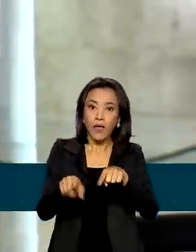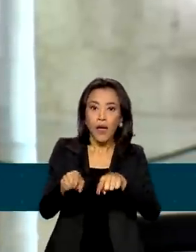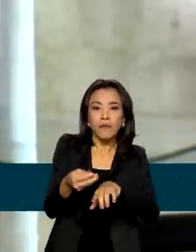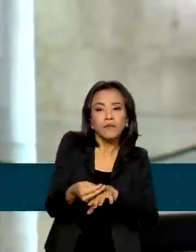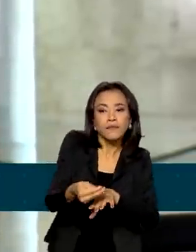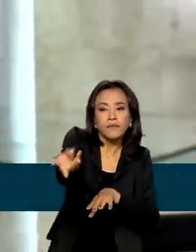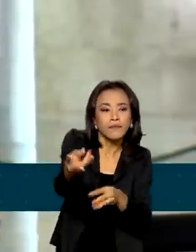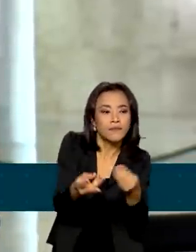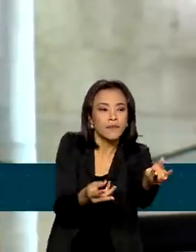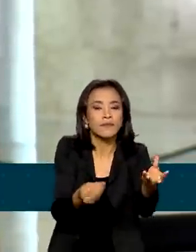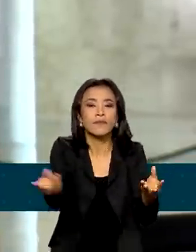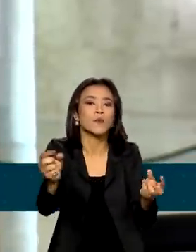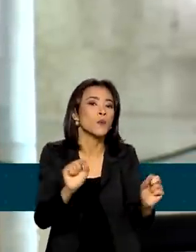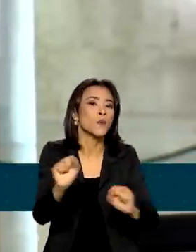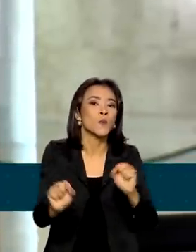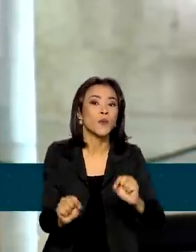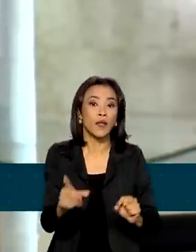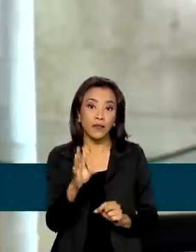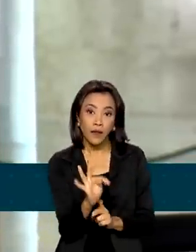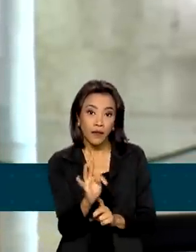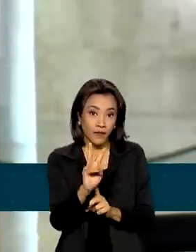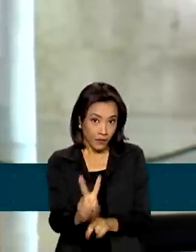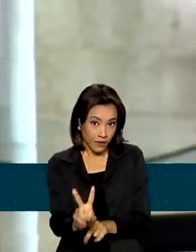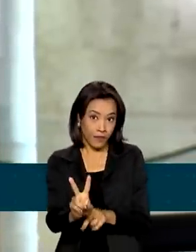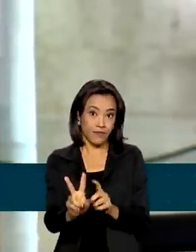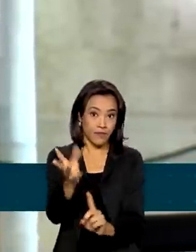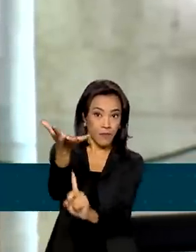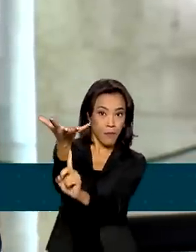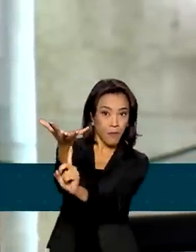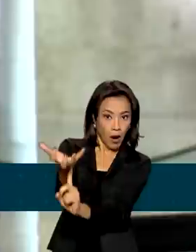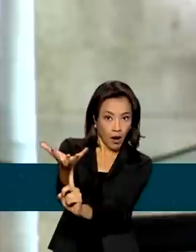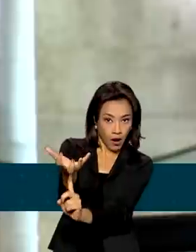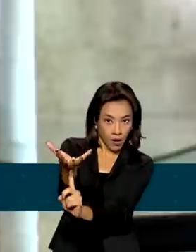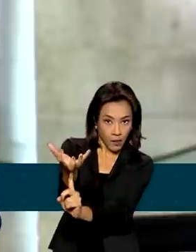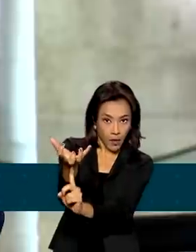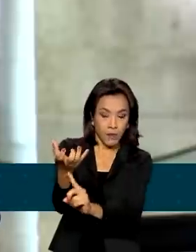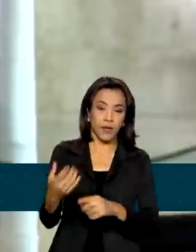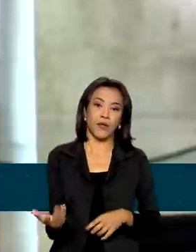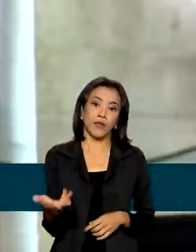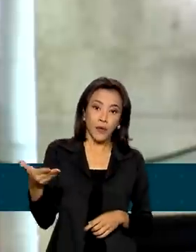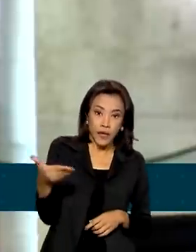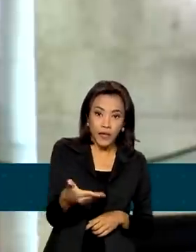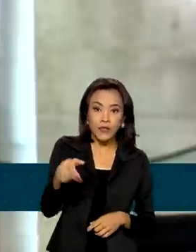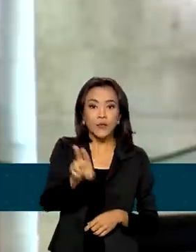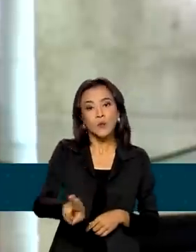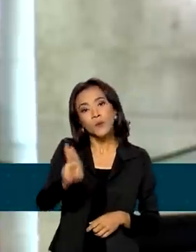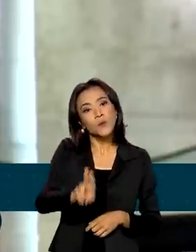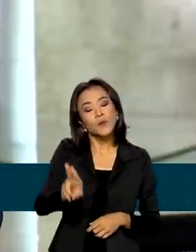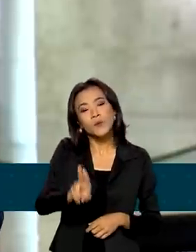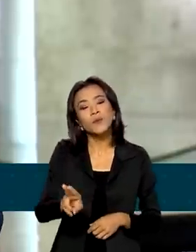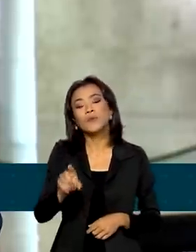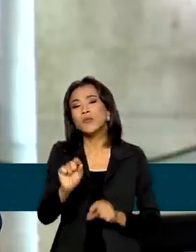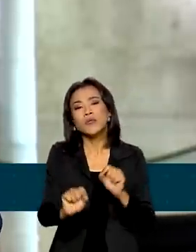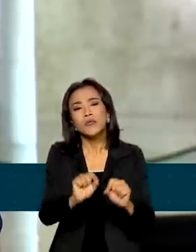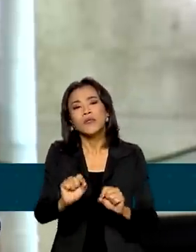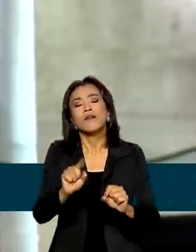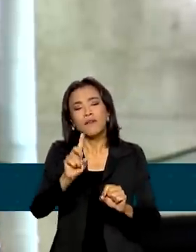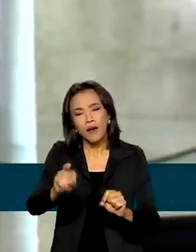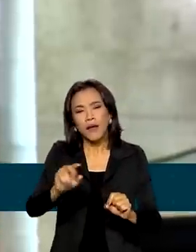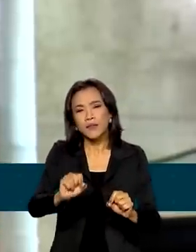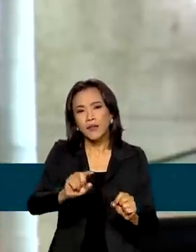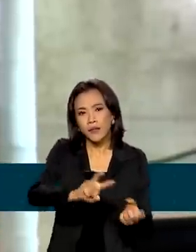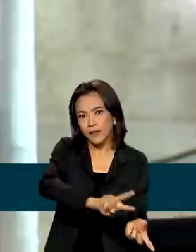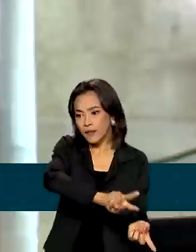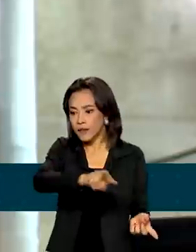transmissão do sinal das TVs parabólicas. E essa transmissão, esse uso pelas TVs parabólicas deve ser transferido